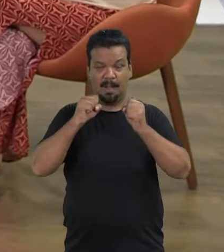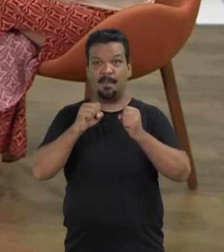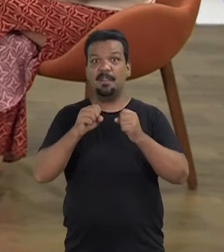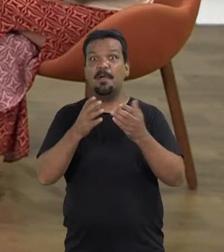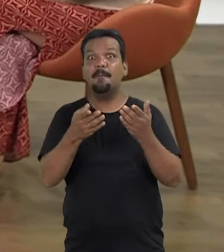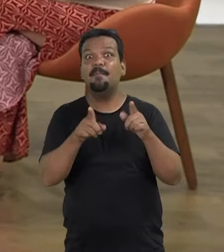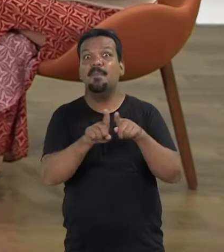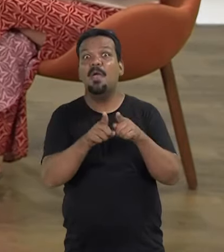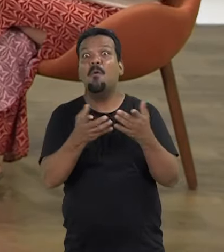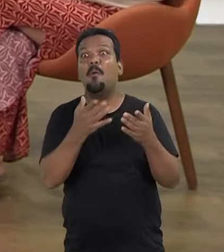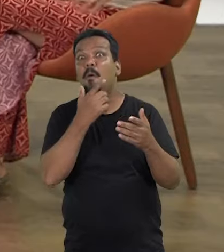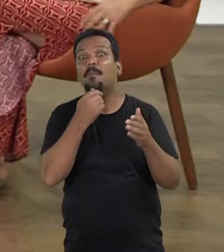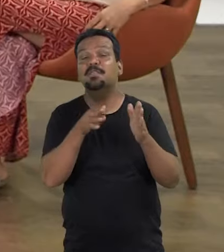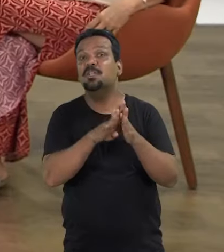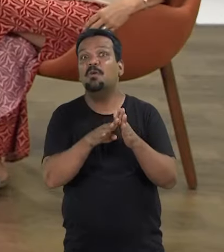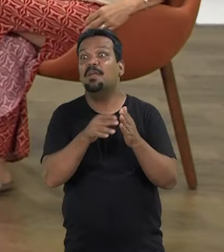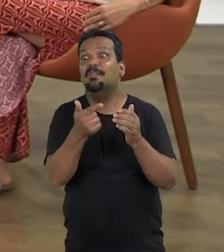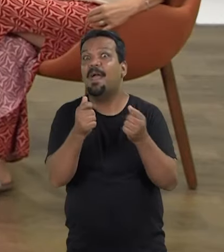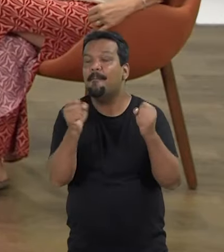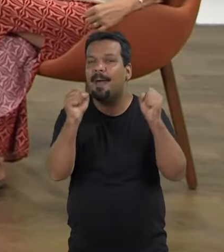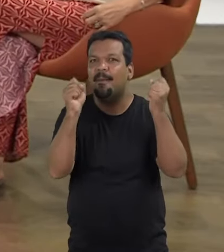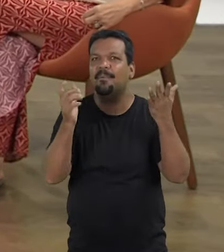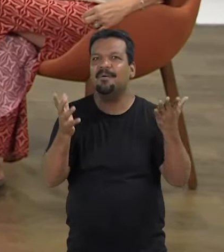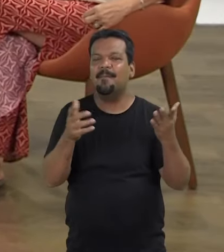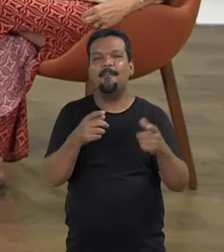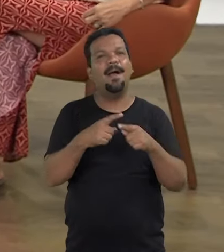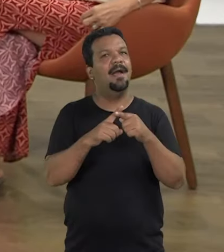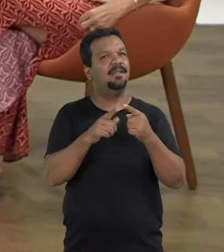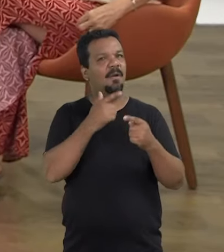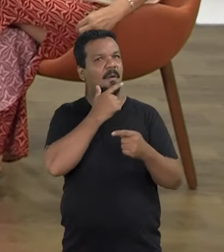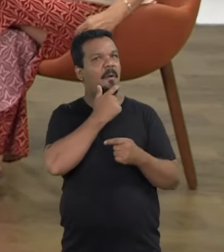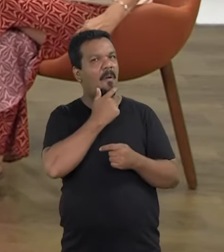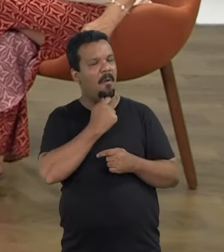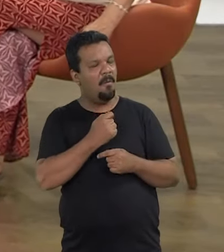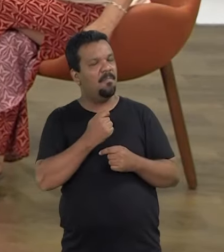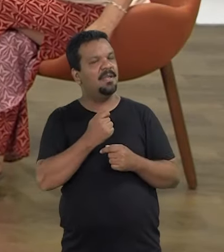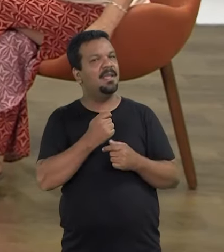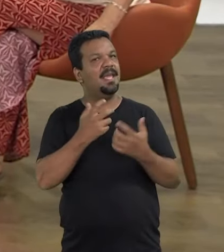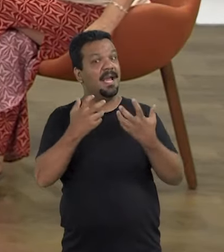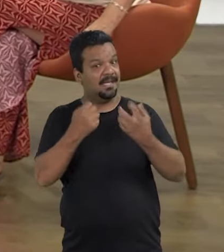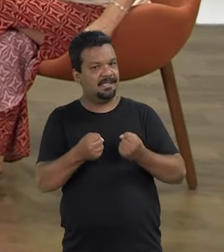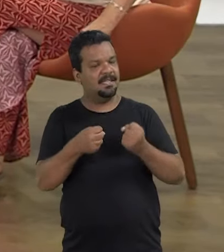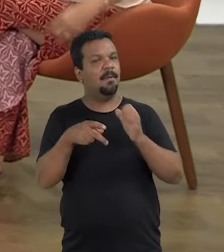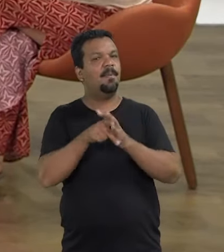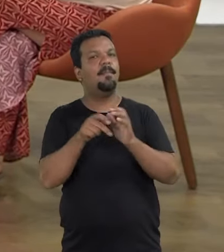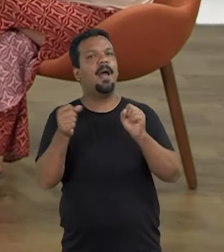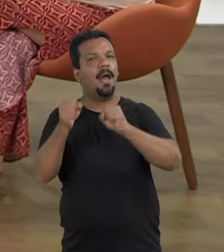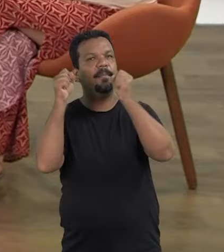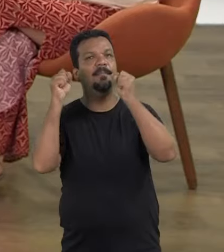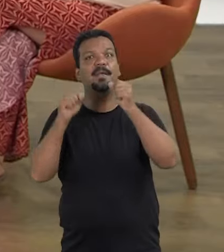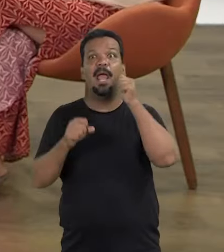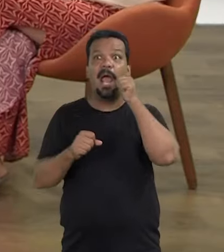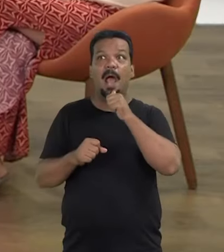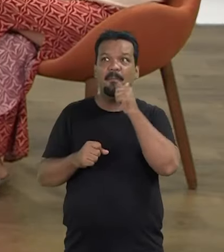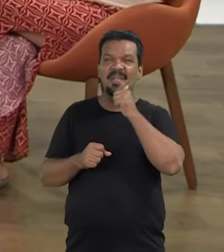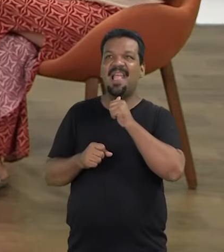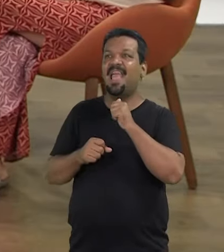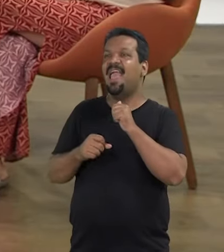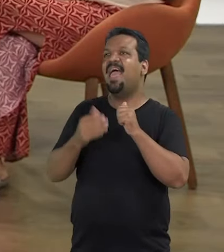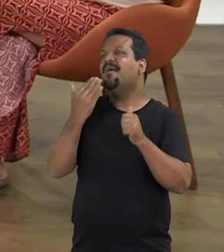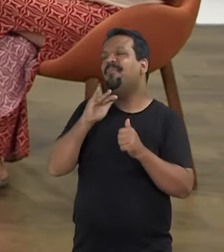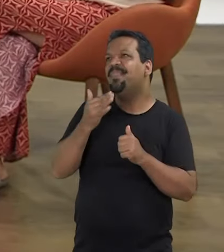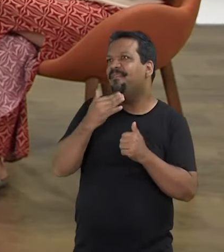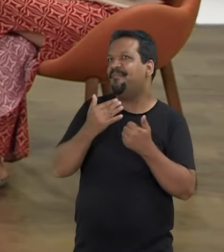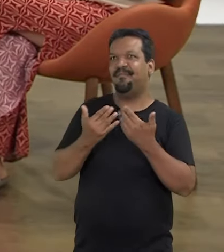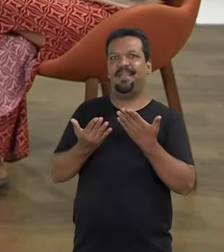não ter... E qual homem chegou sem ser brabo? É, mas o homem aceita a brabeza. A mulher é um